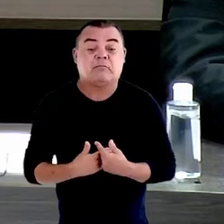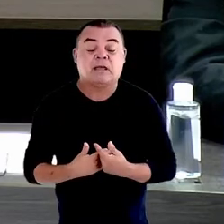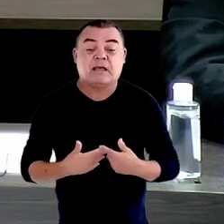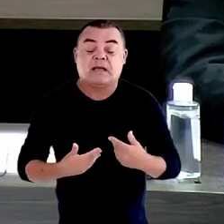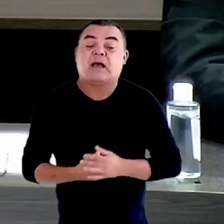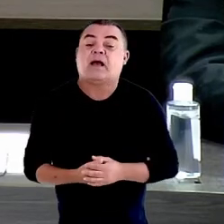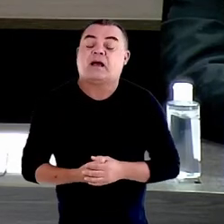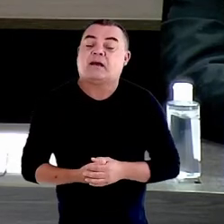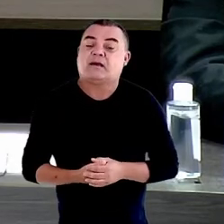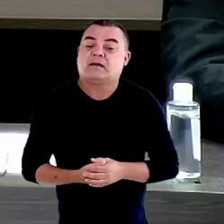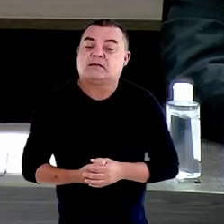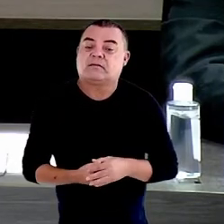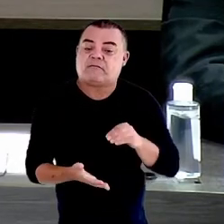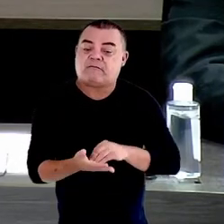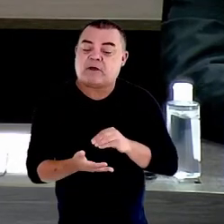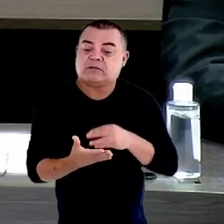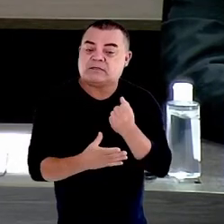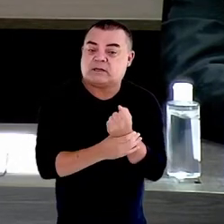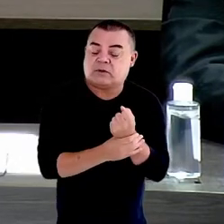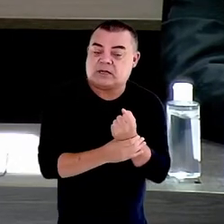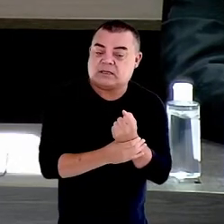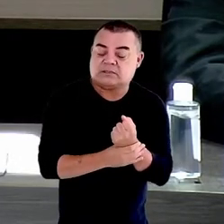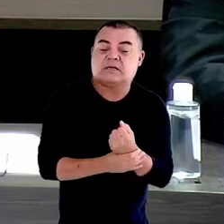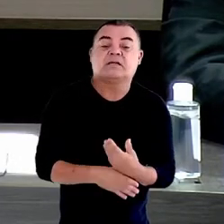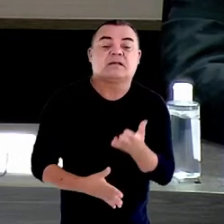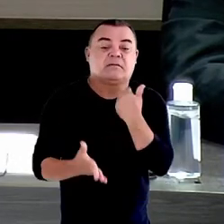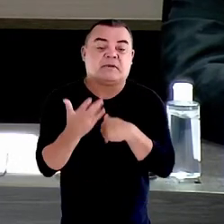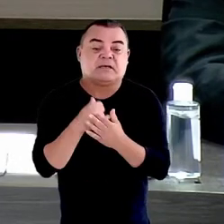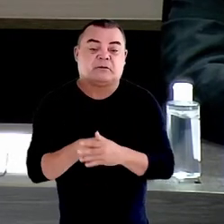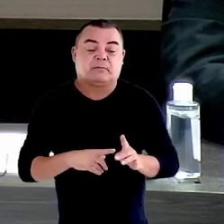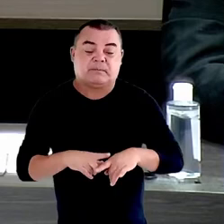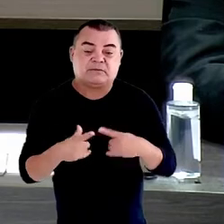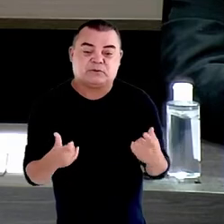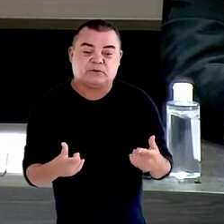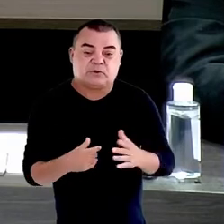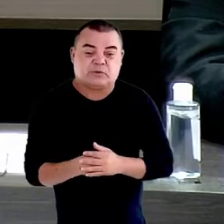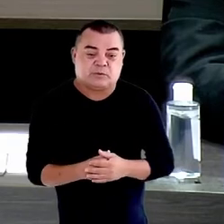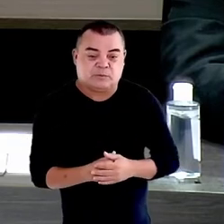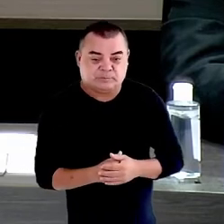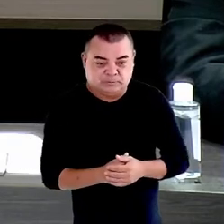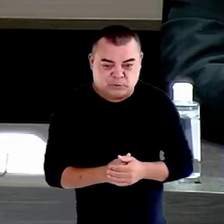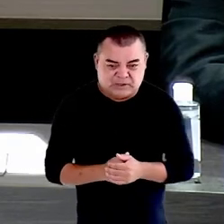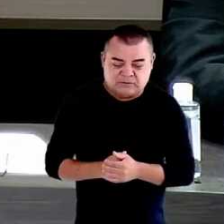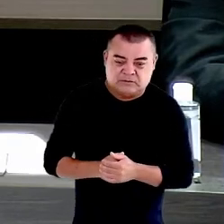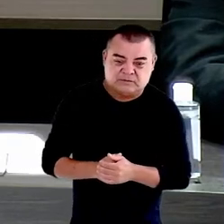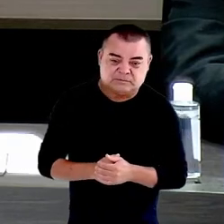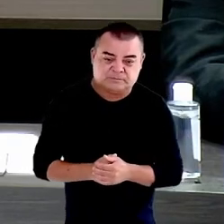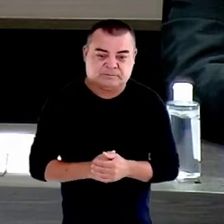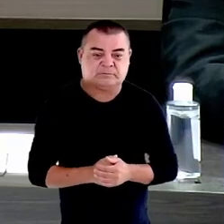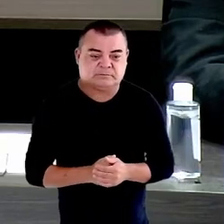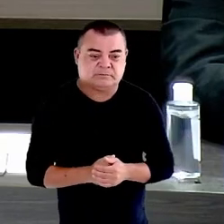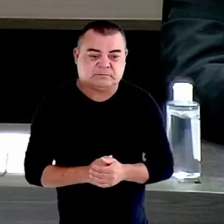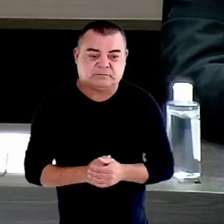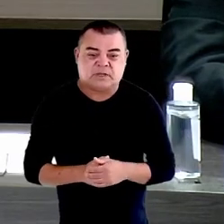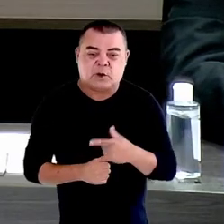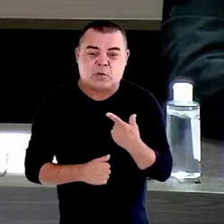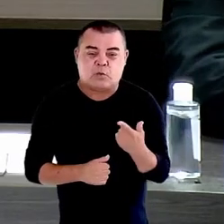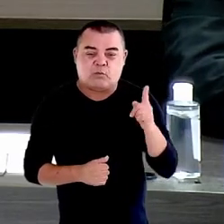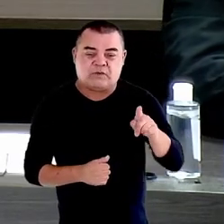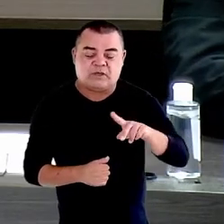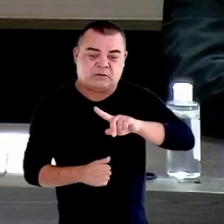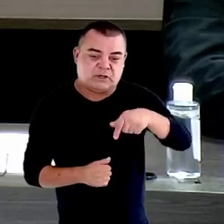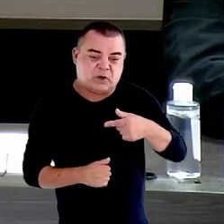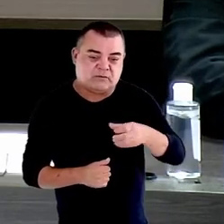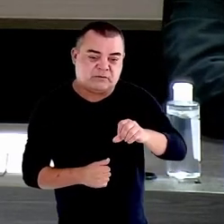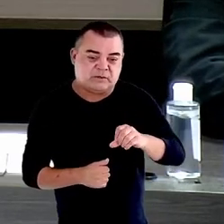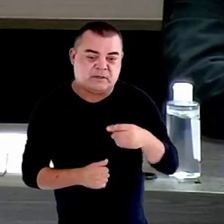de 1,9%, o equivalente a 3,9 milhões de pessoas, entre 2014 e 2016, para